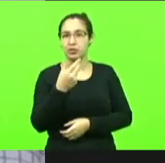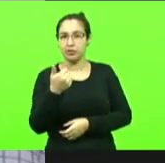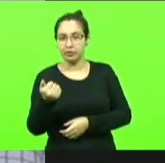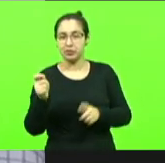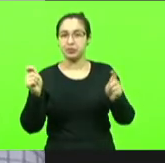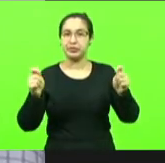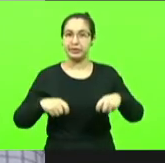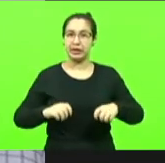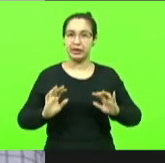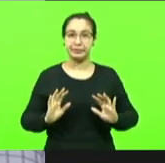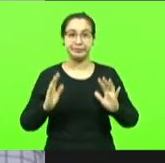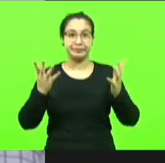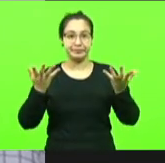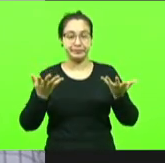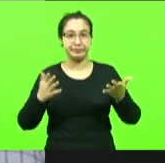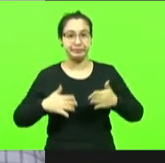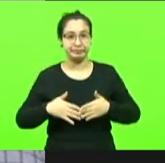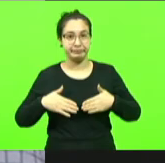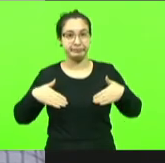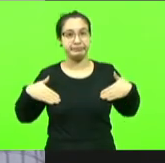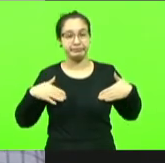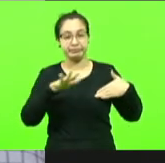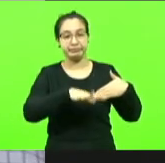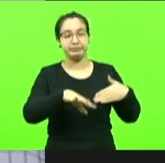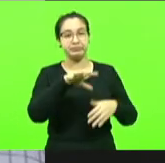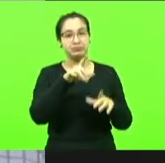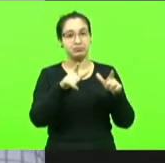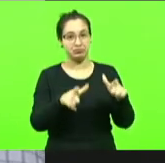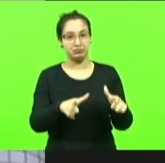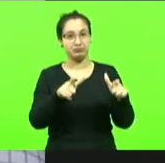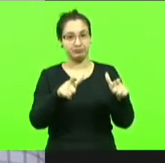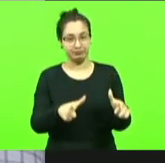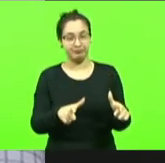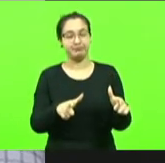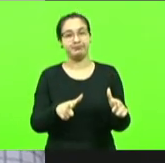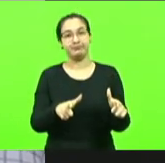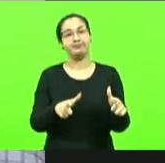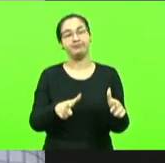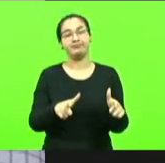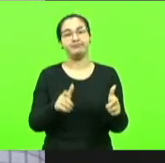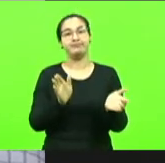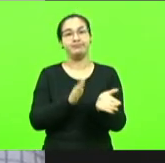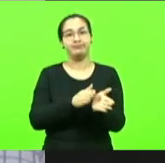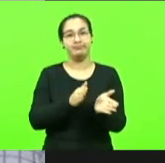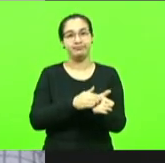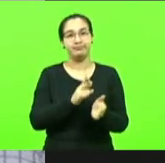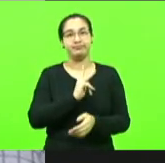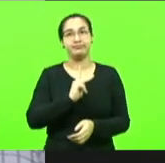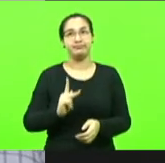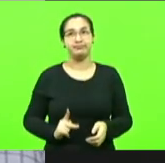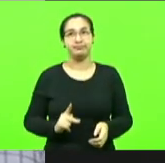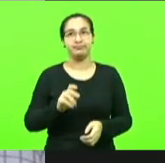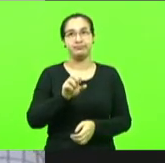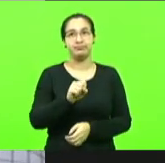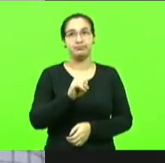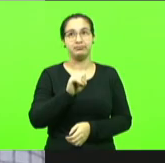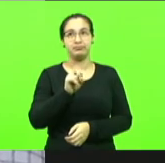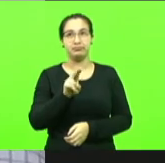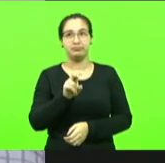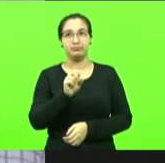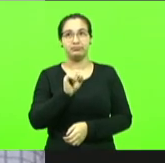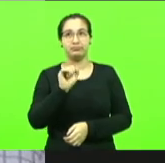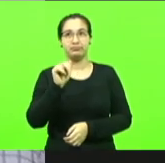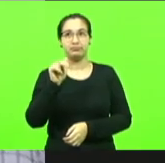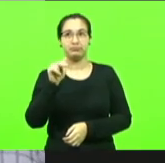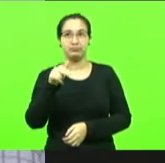Legislativa a esse setor parabéns parabéns ao presidente Suzy em nome do presidente